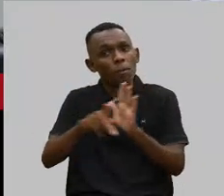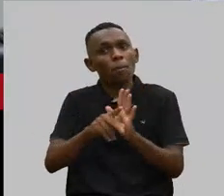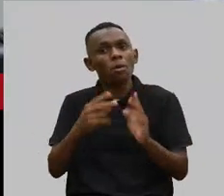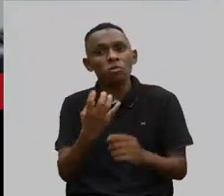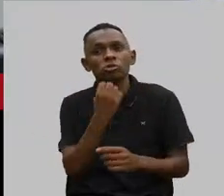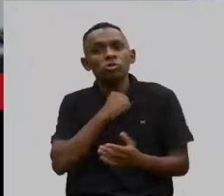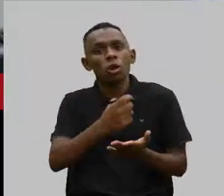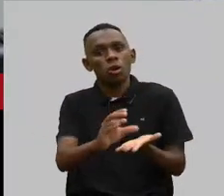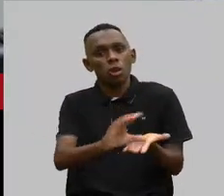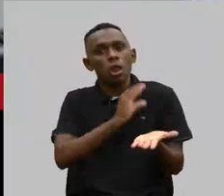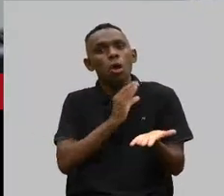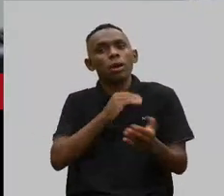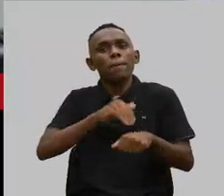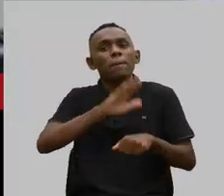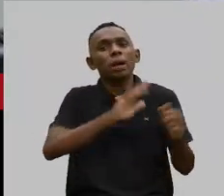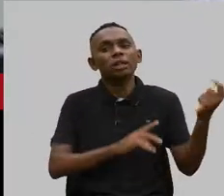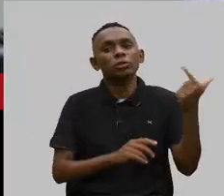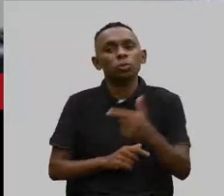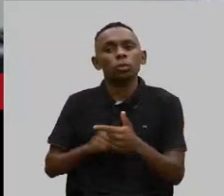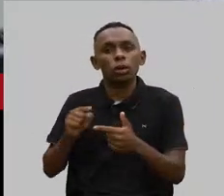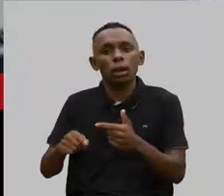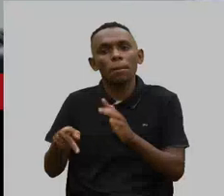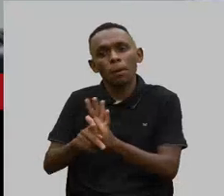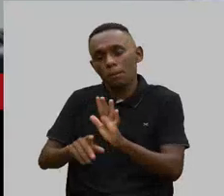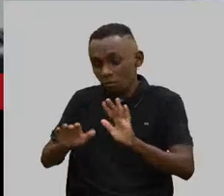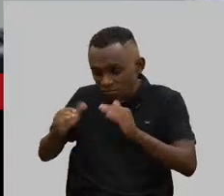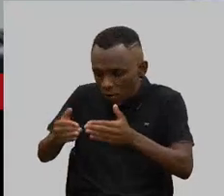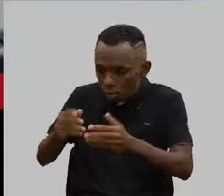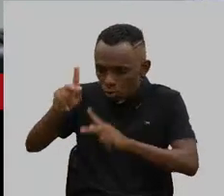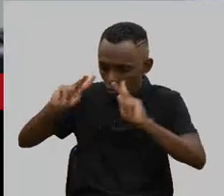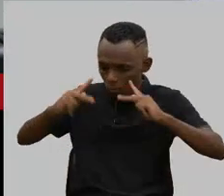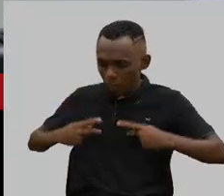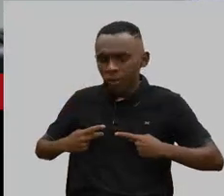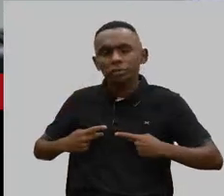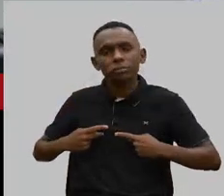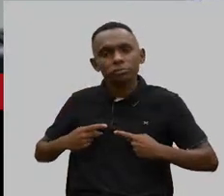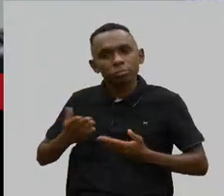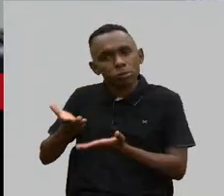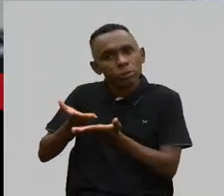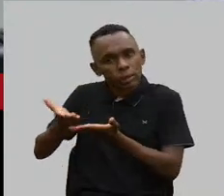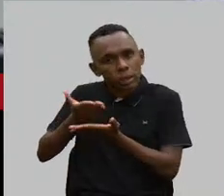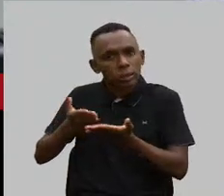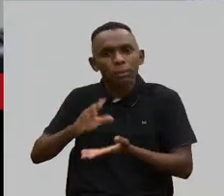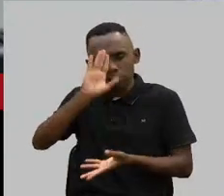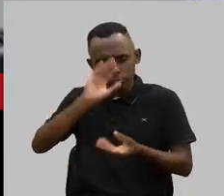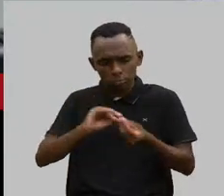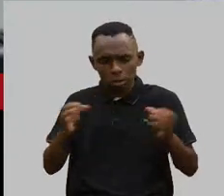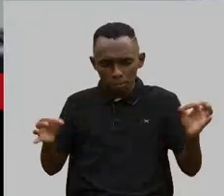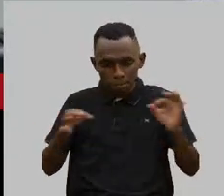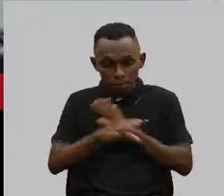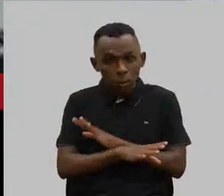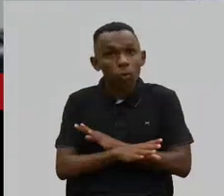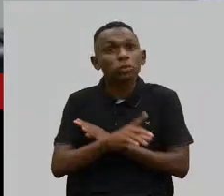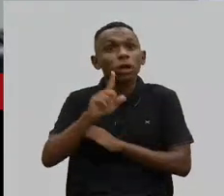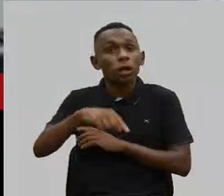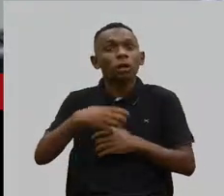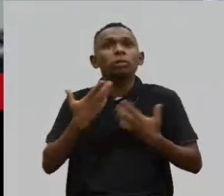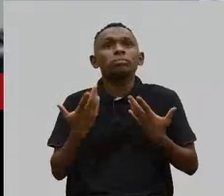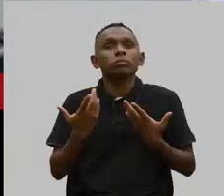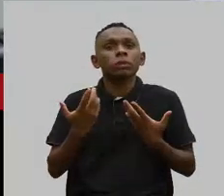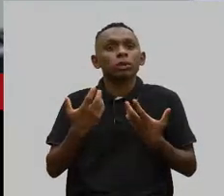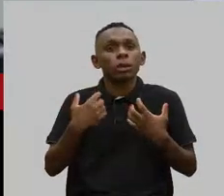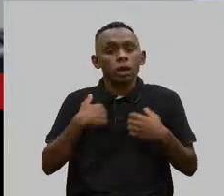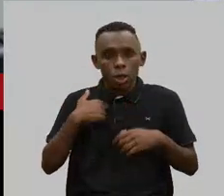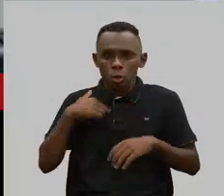é muito maior do que a visão humanitária que a gente está falando aqui o tempo inteiro. No mais é isso, a minha fala é para me deixar, me